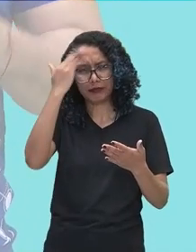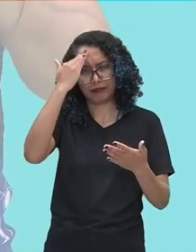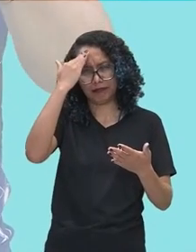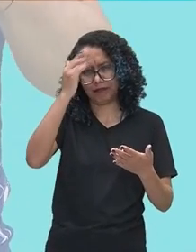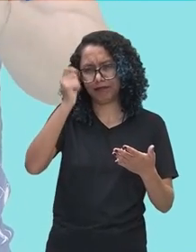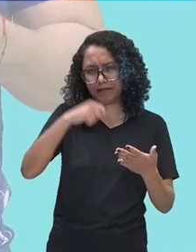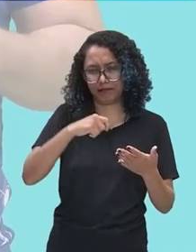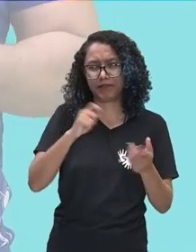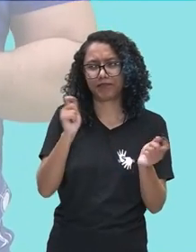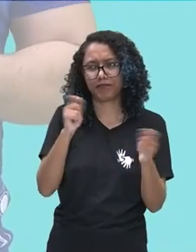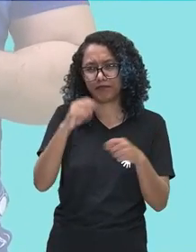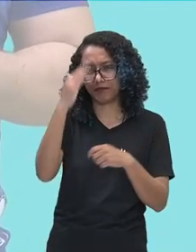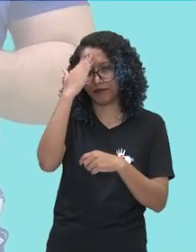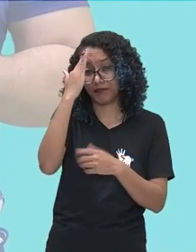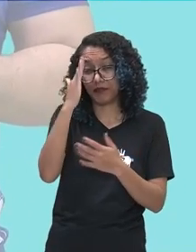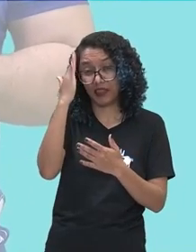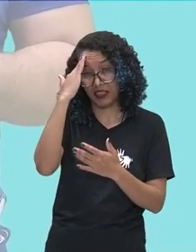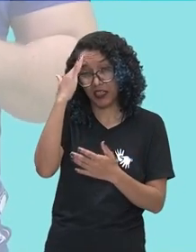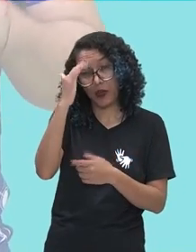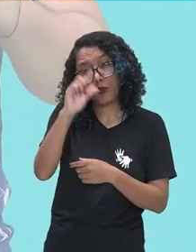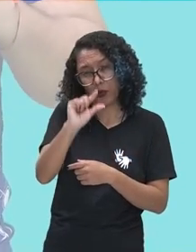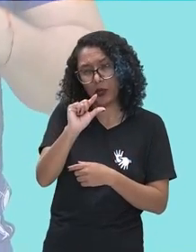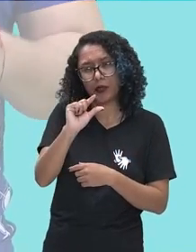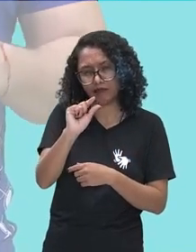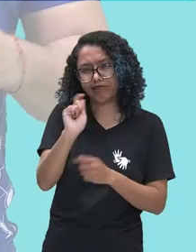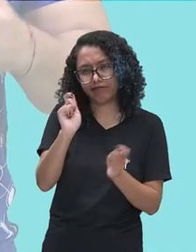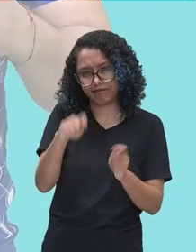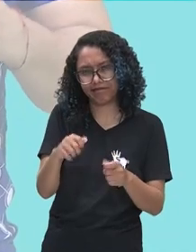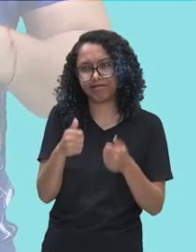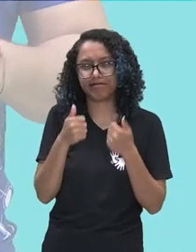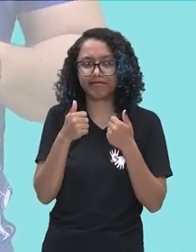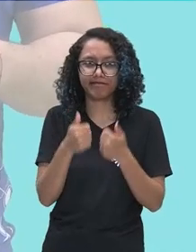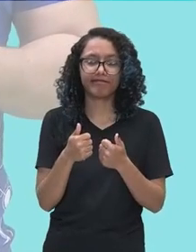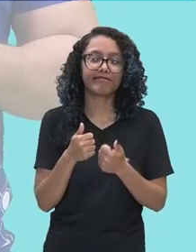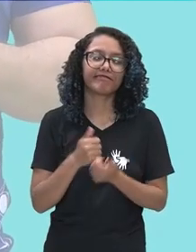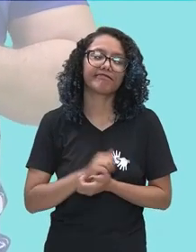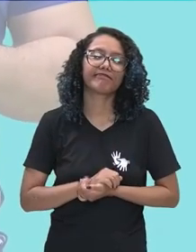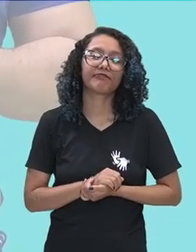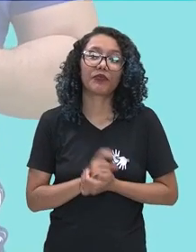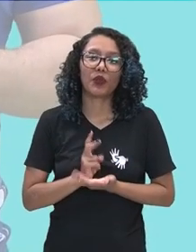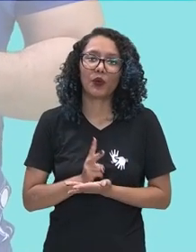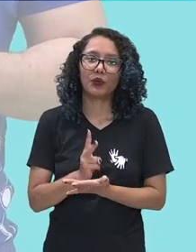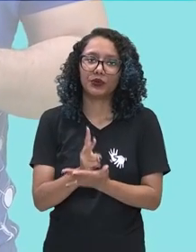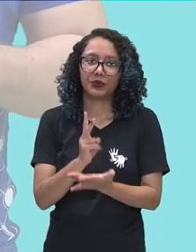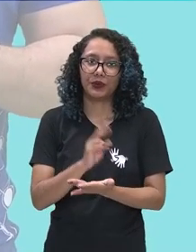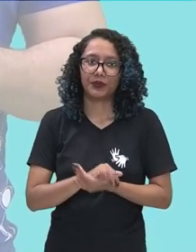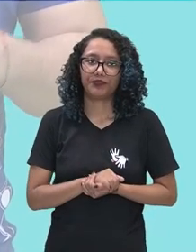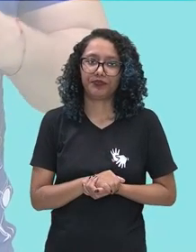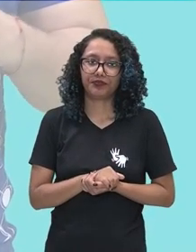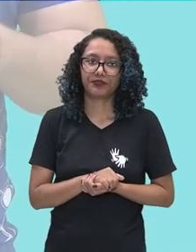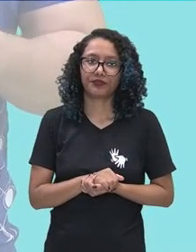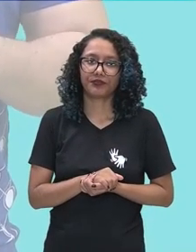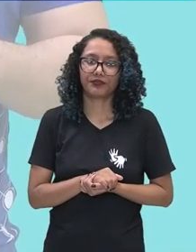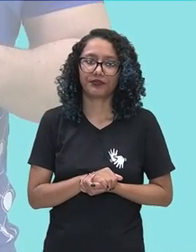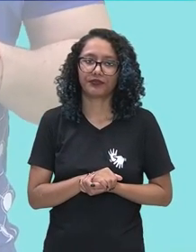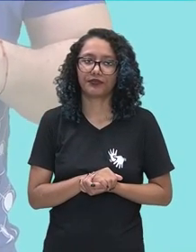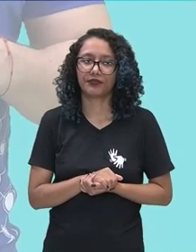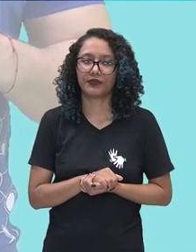capturar alguma coisa desse texto, ok? Continuando, nós temos aí,